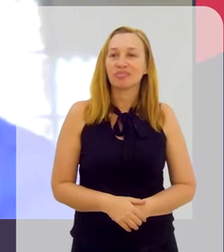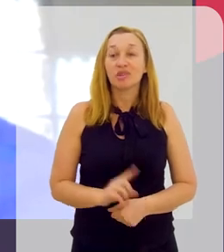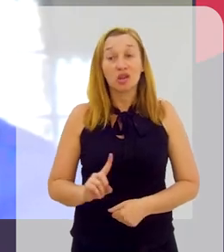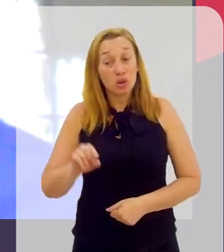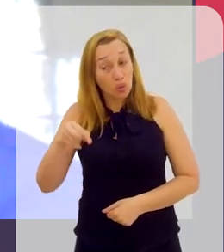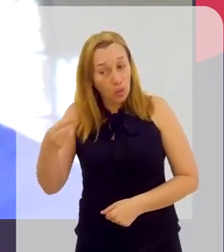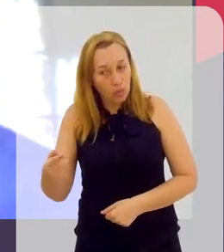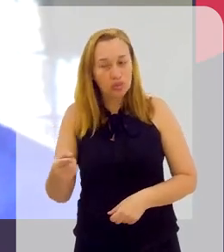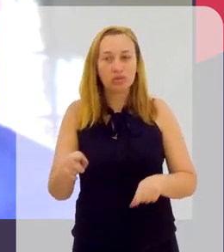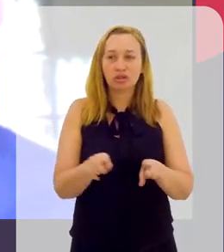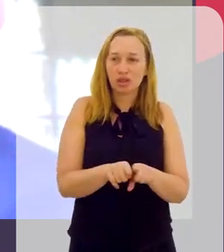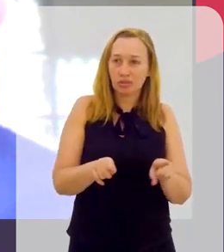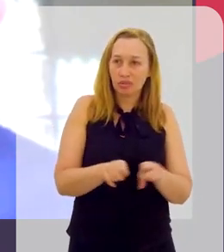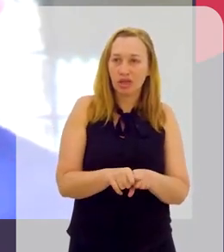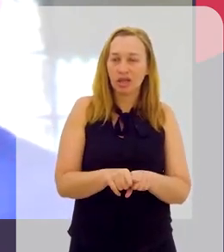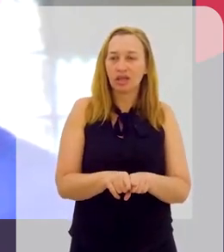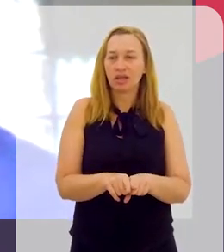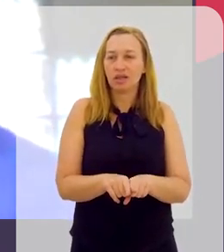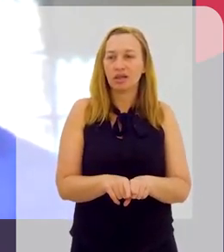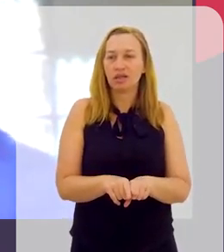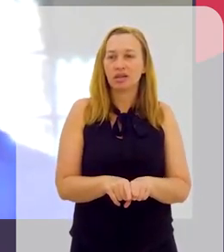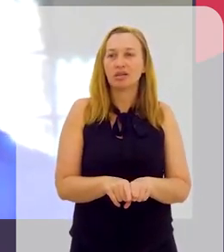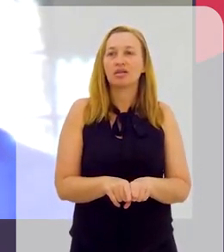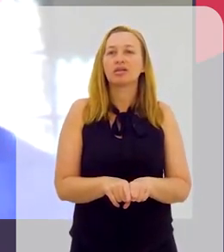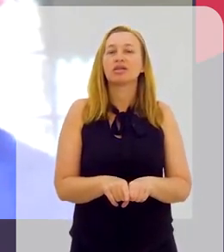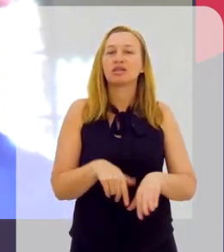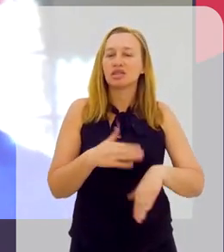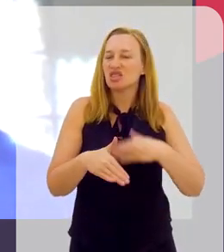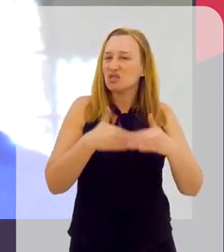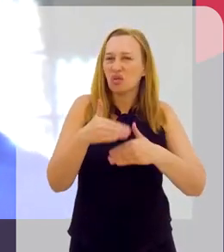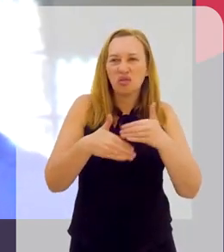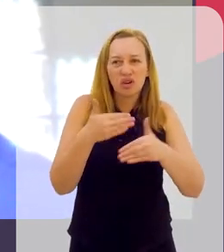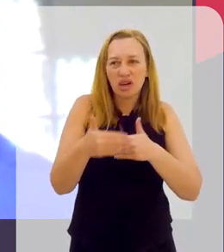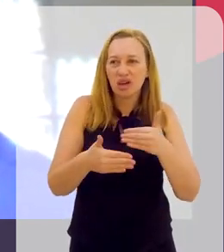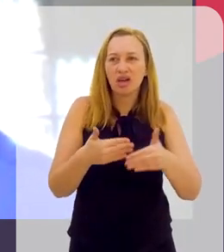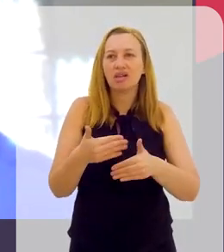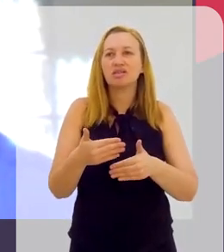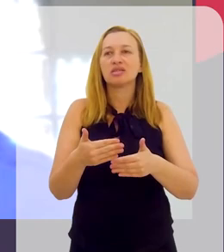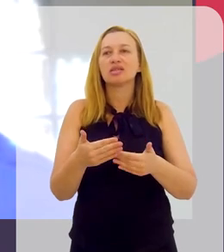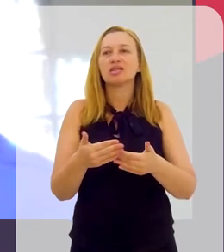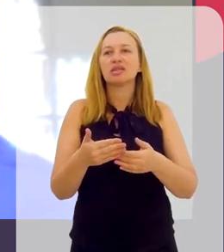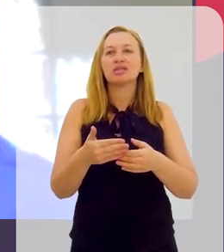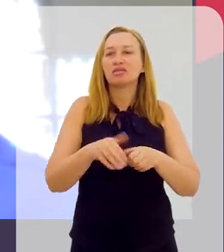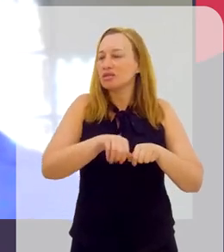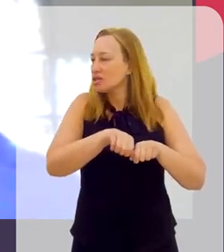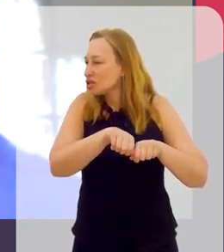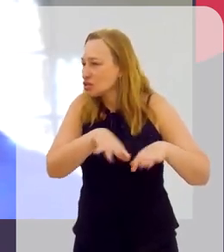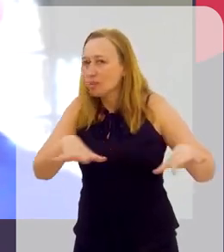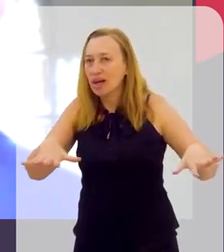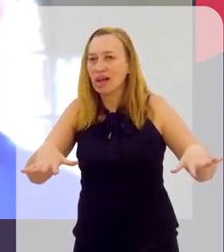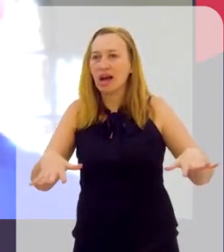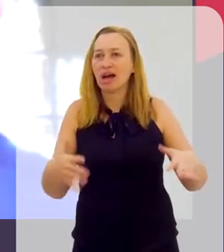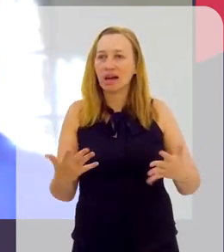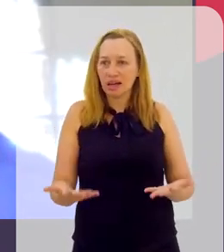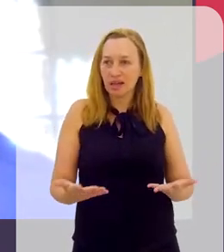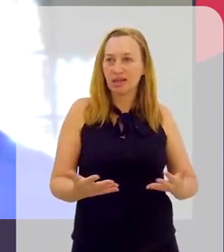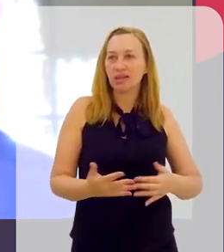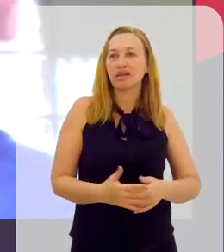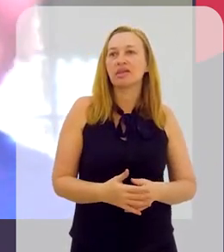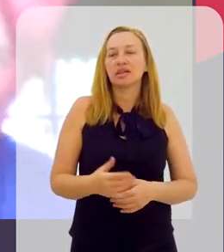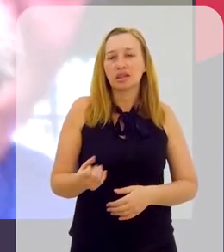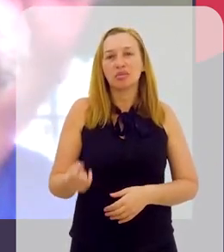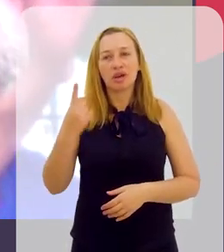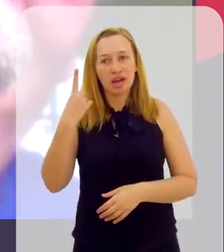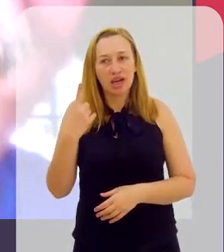E muitos outros frutos já brotaram, germinaram, estão dando frutos, porque nós já temos